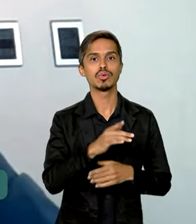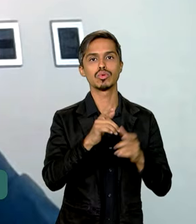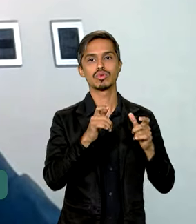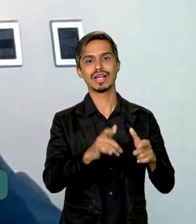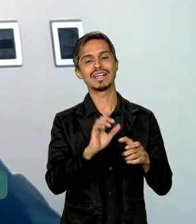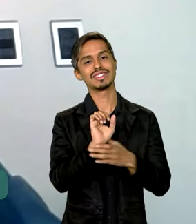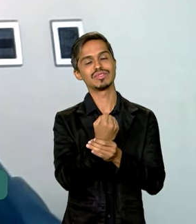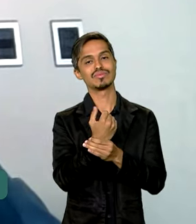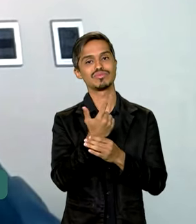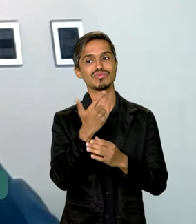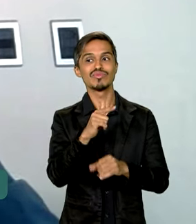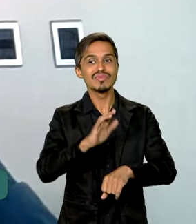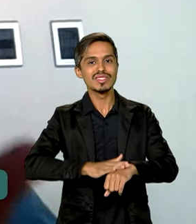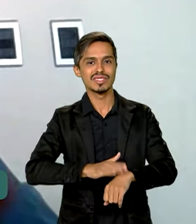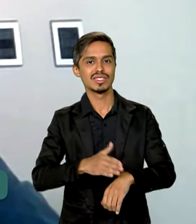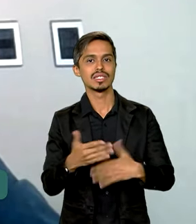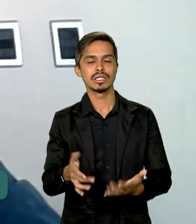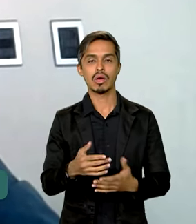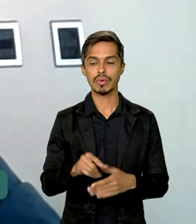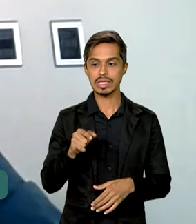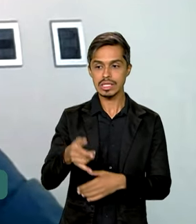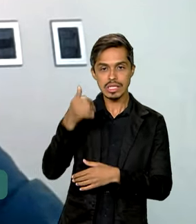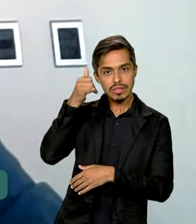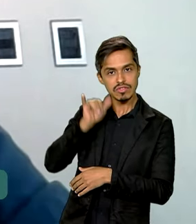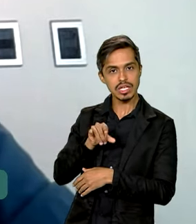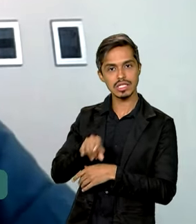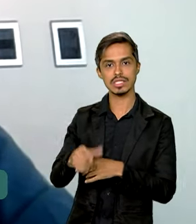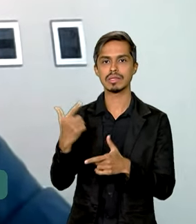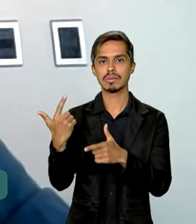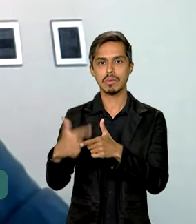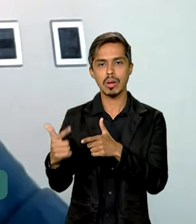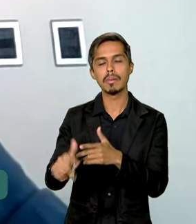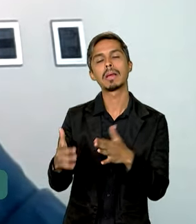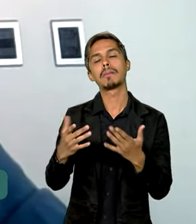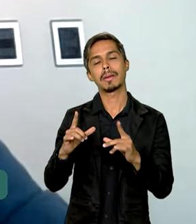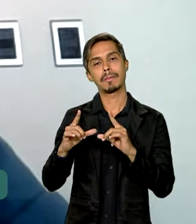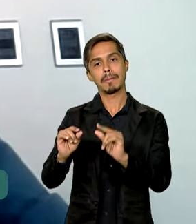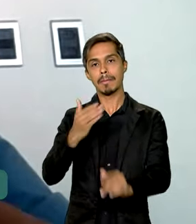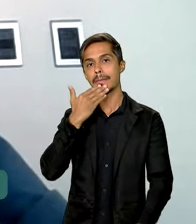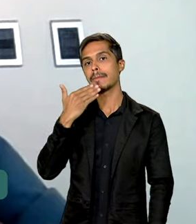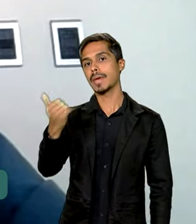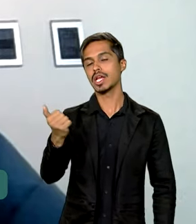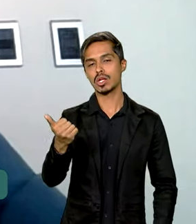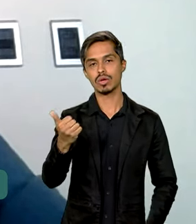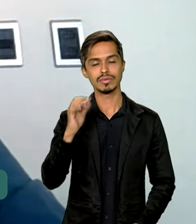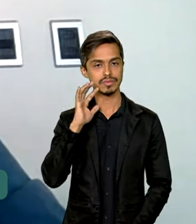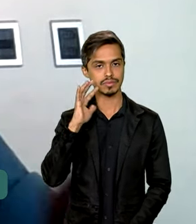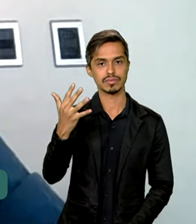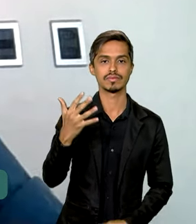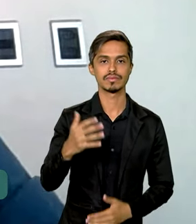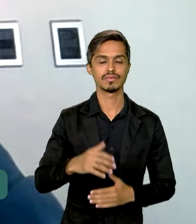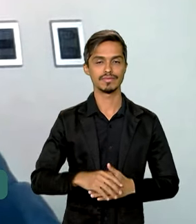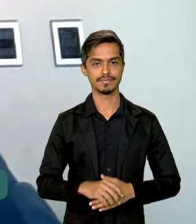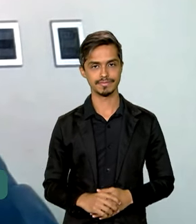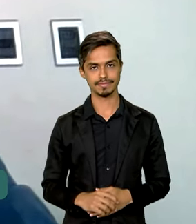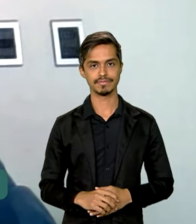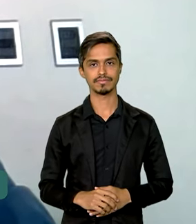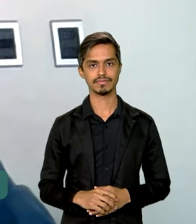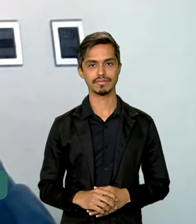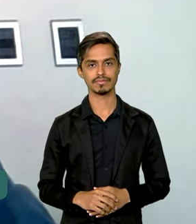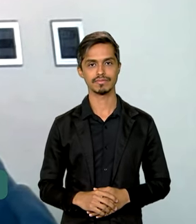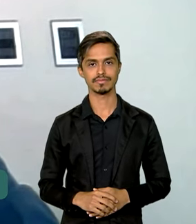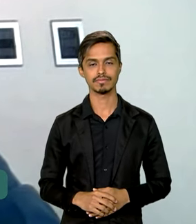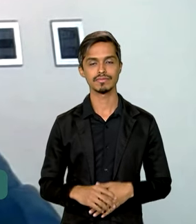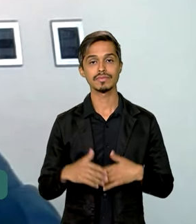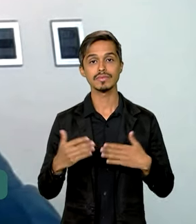Então, inicialmente, essa mitigação desses riscos eu acho que é o maior dos benefícios para a